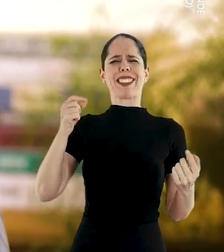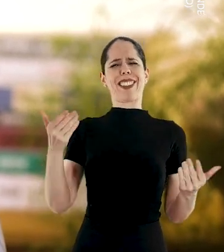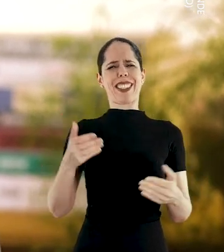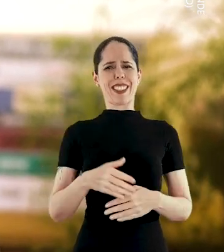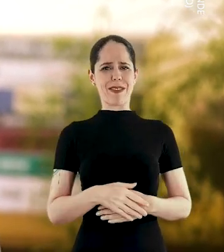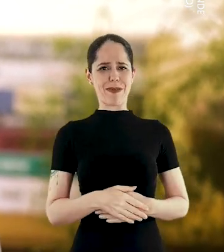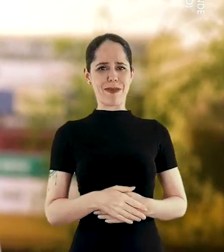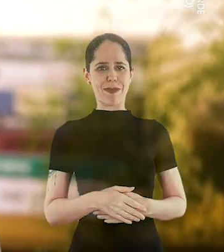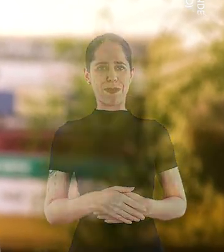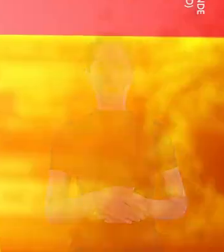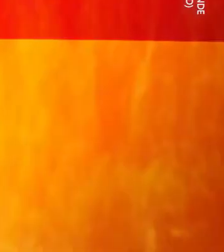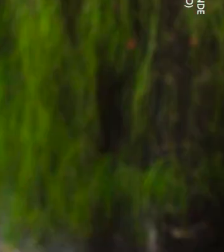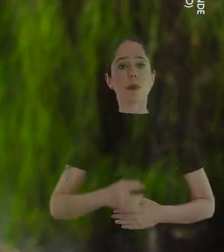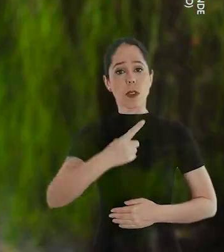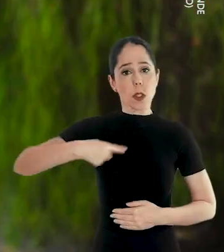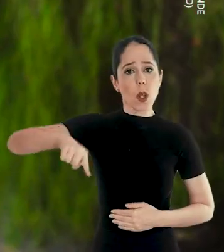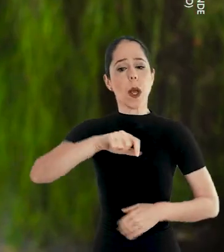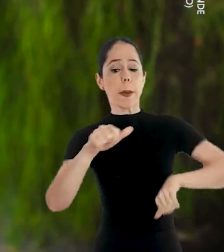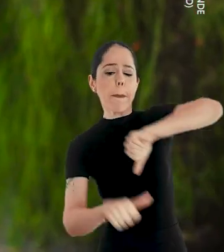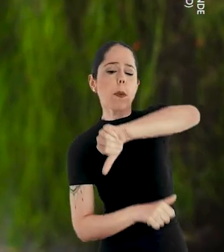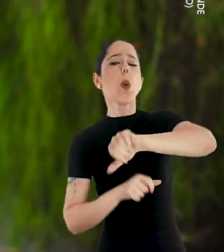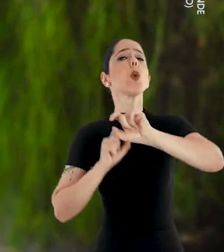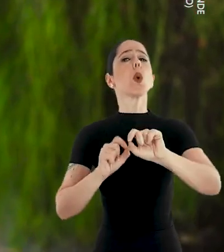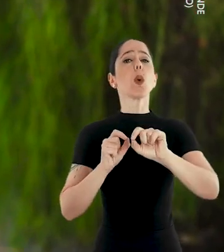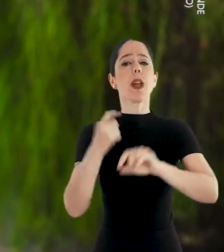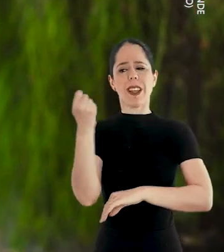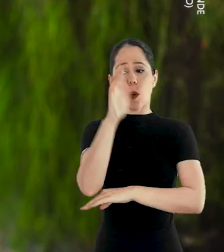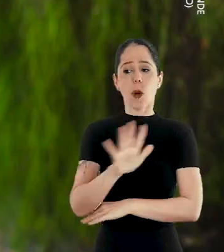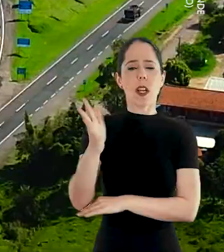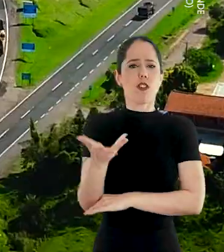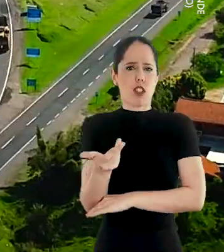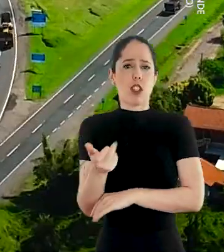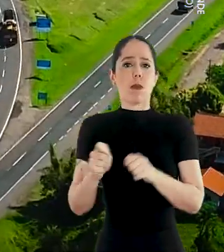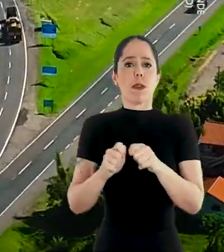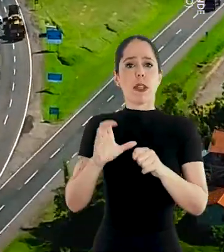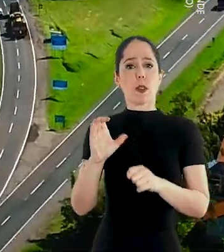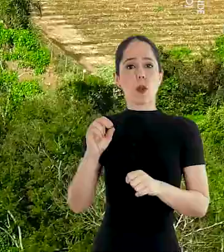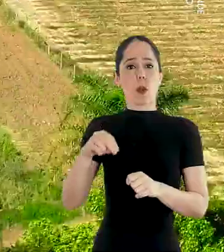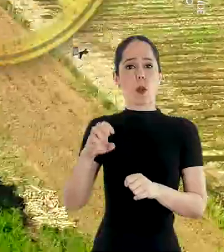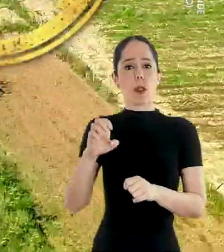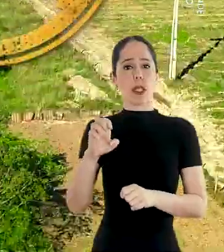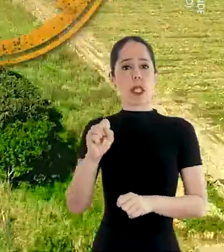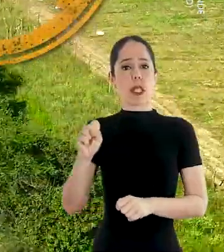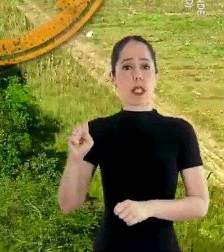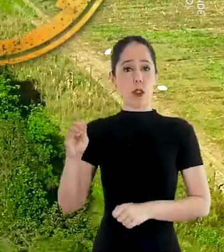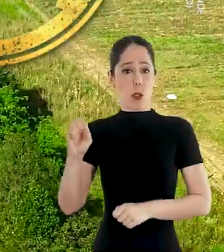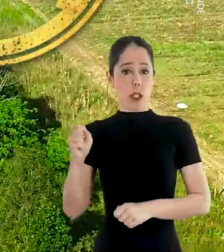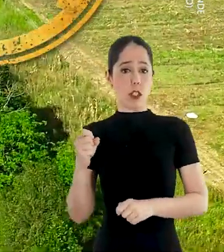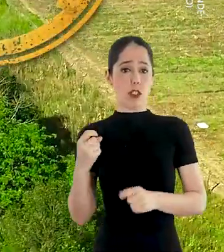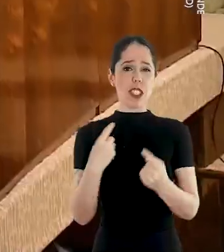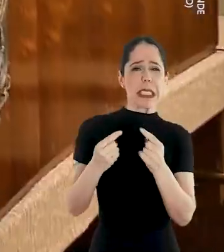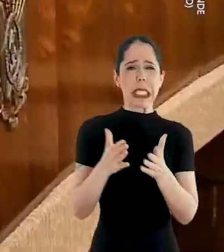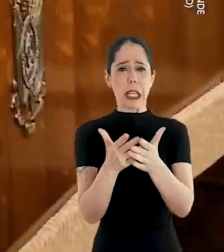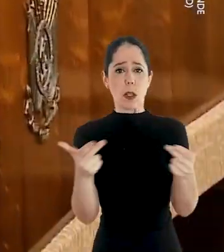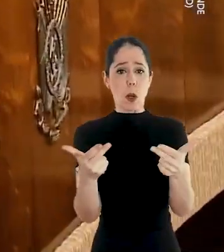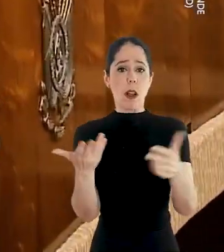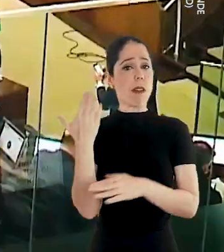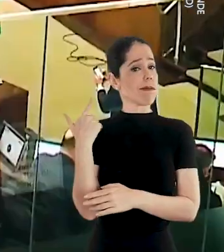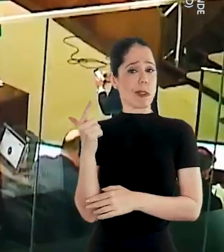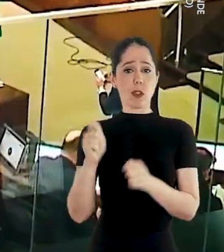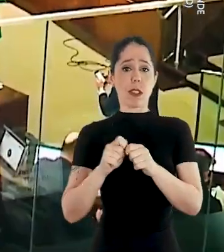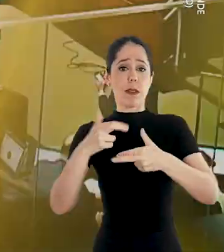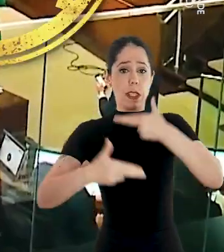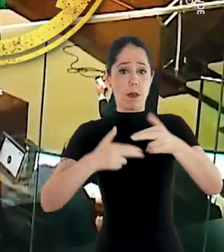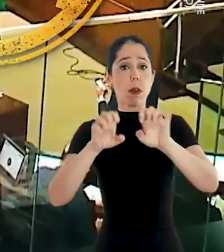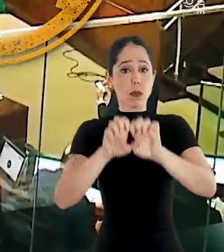Tá fácil escolher, né? Estamos mudando o ritmo do Rio Grande. Fizemos concessões de estrada. Antes não tinha. Fizemos reformas